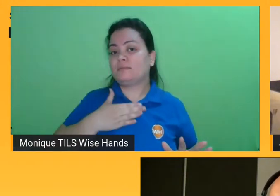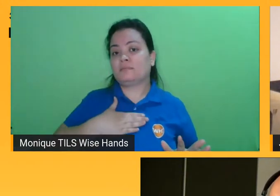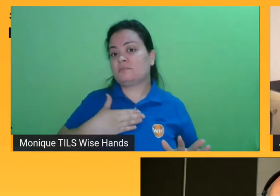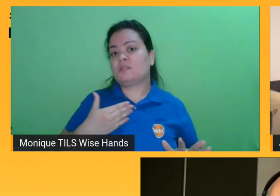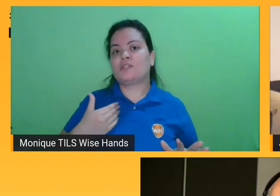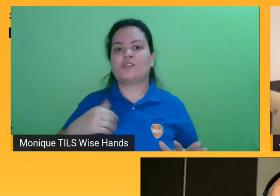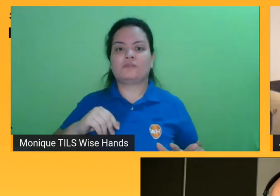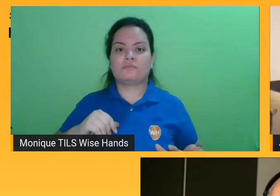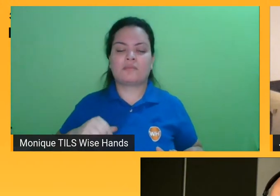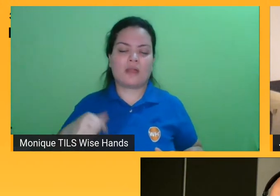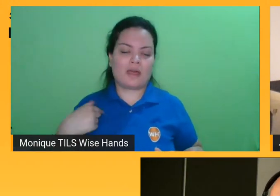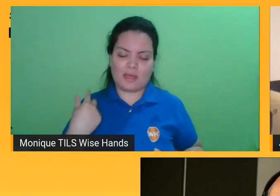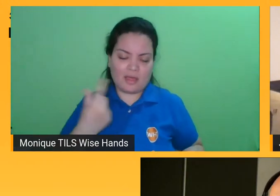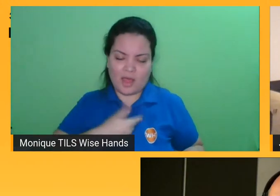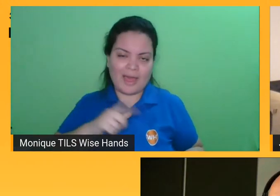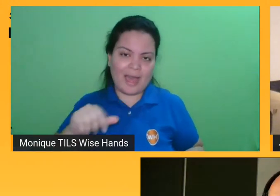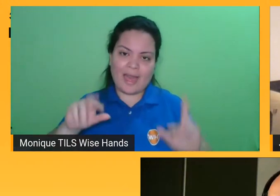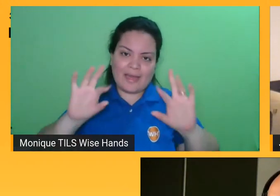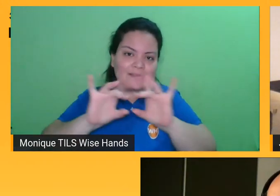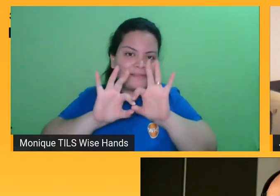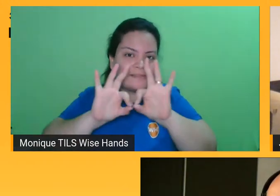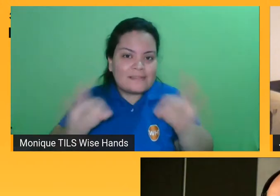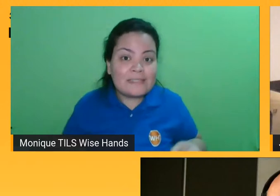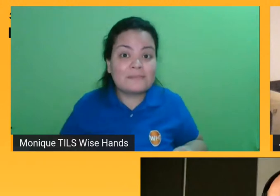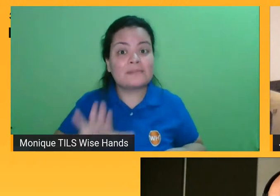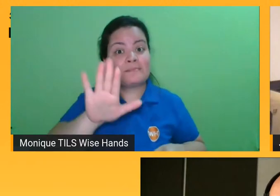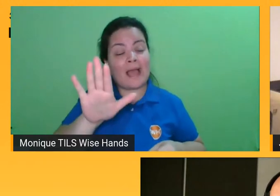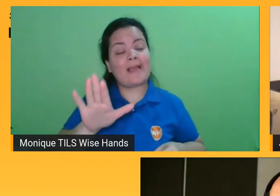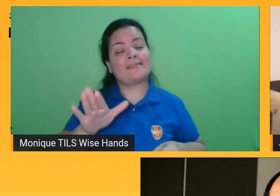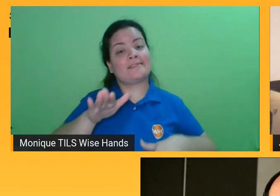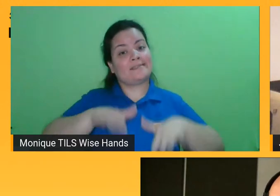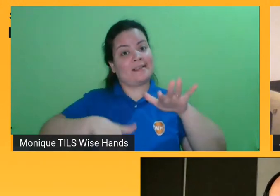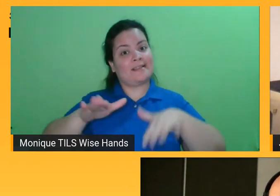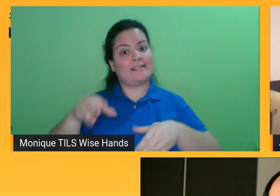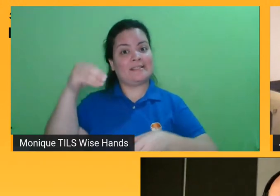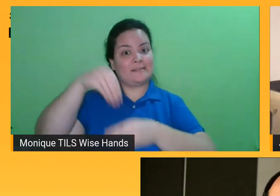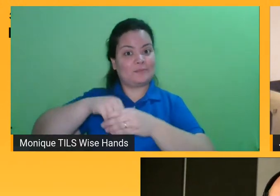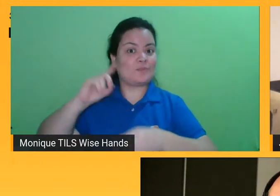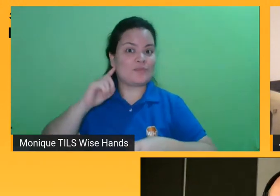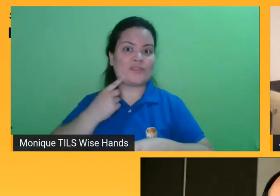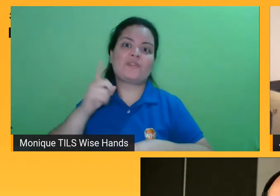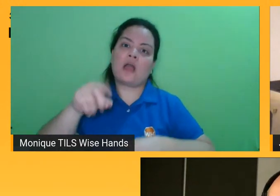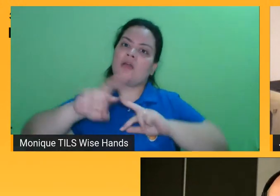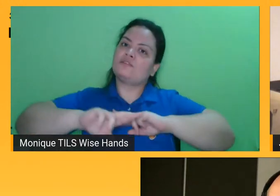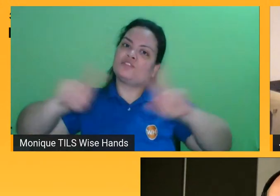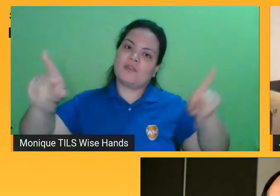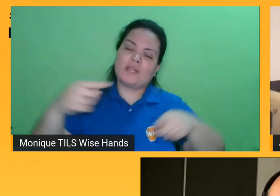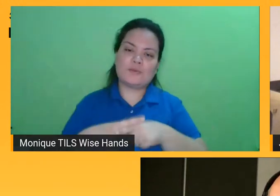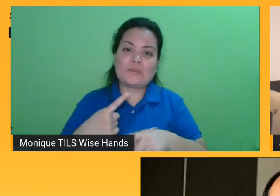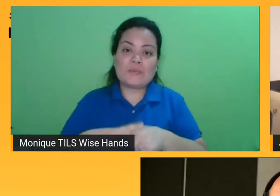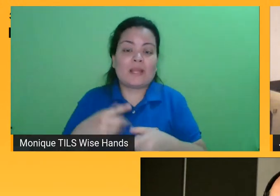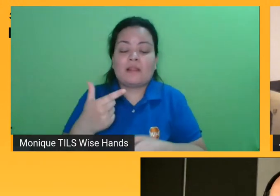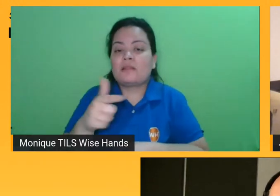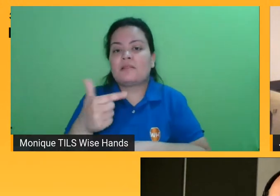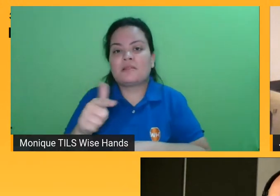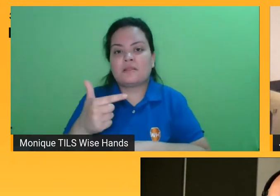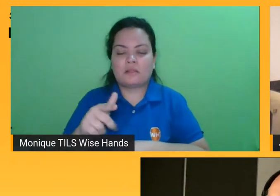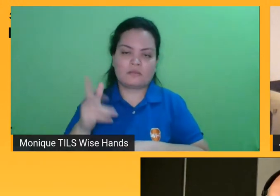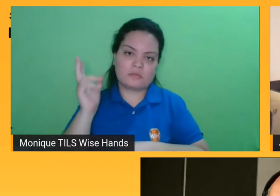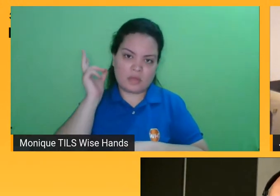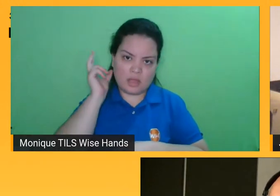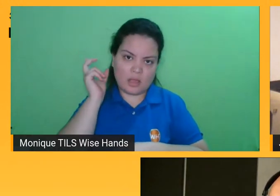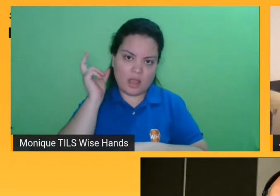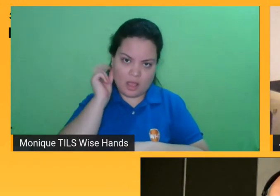num processo onde a gente descobre que para o surdo tudo aquilo é diferente simplesmente pelo fato dele não ter a audição.